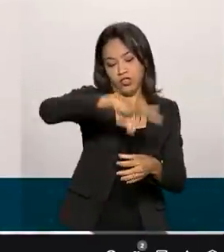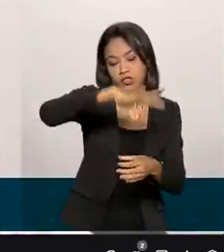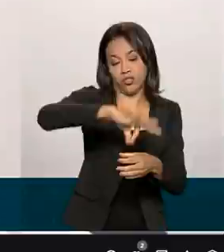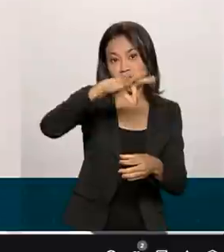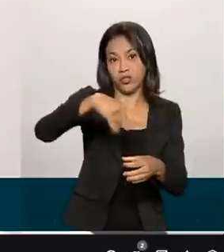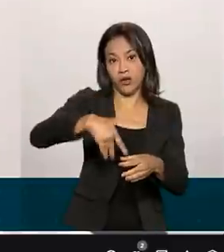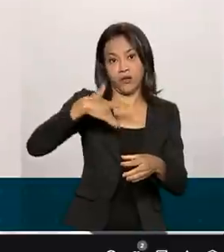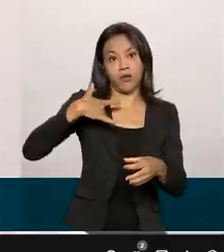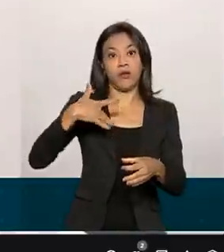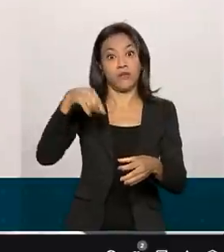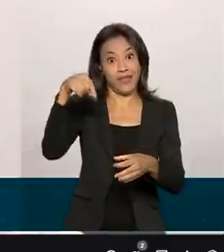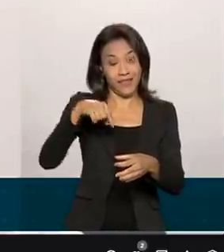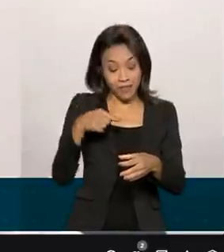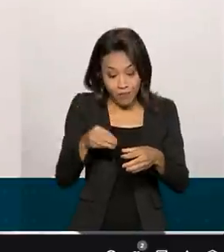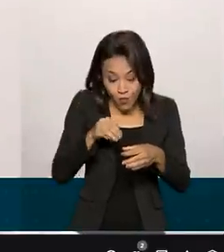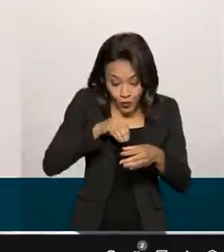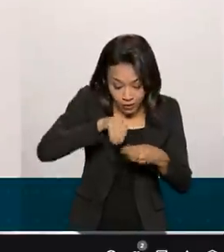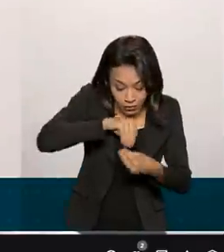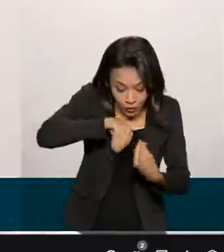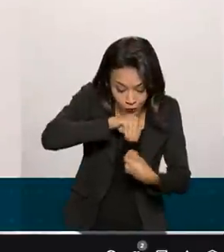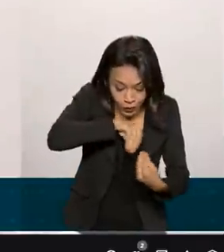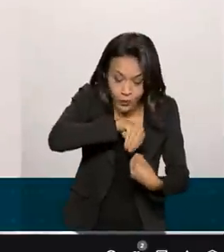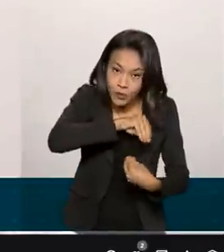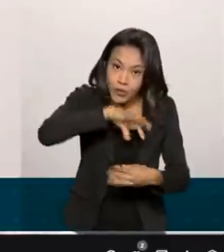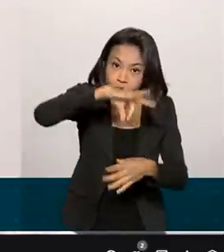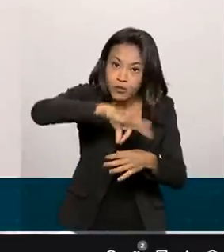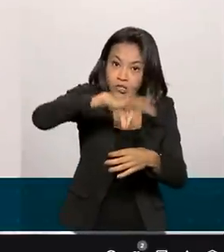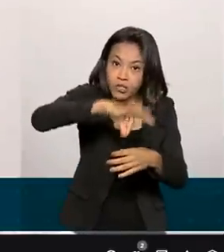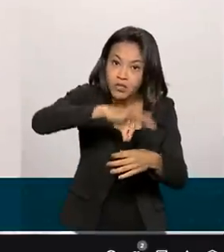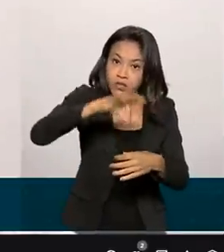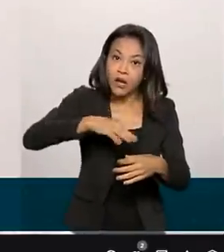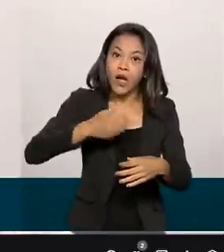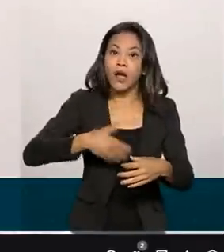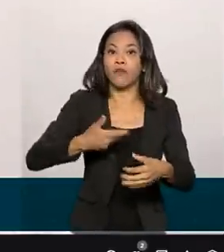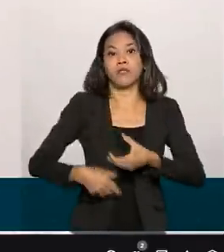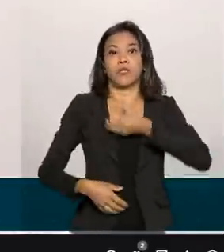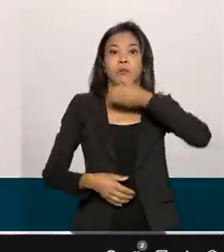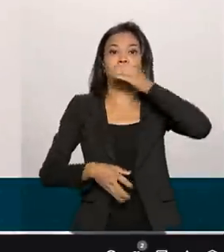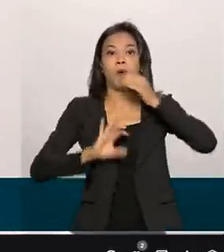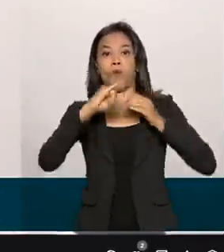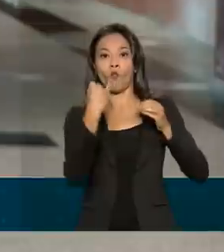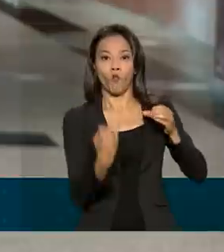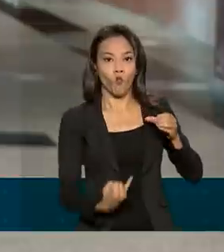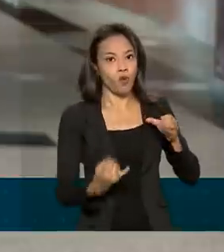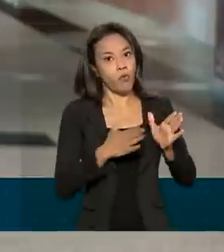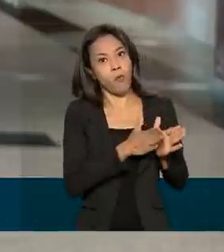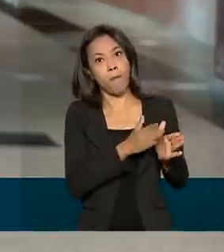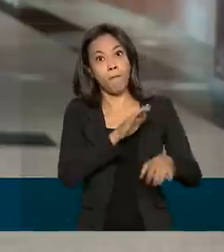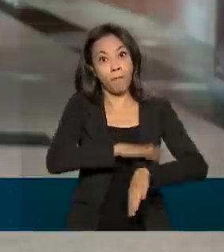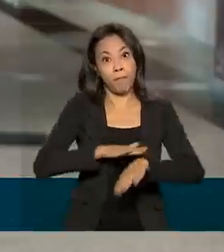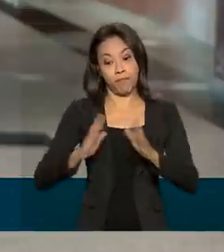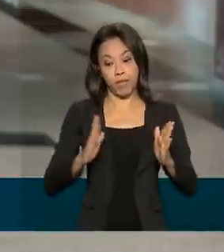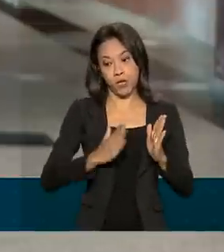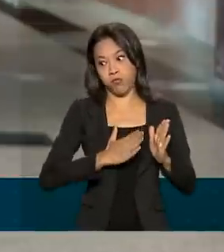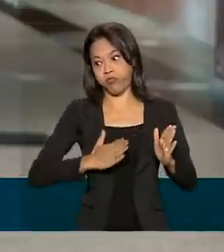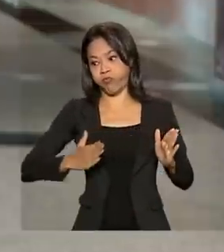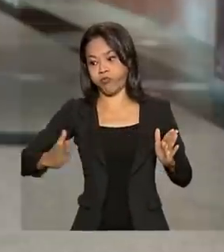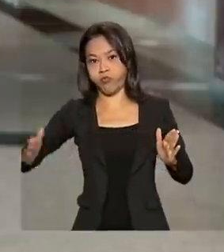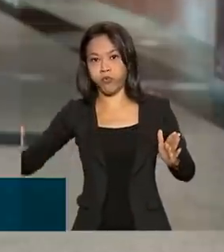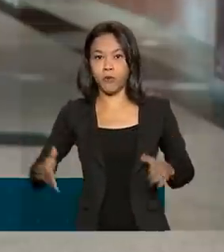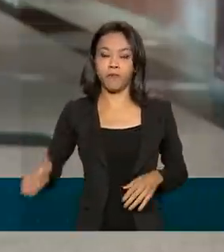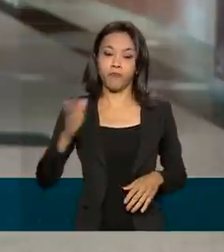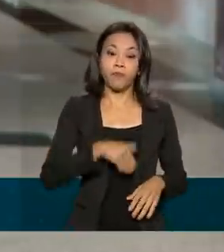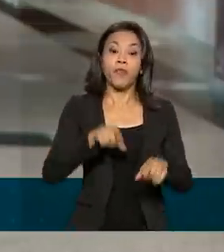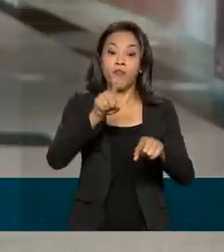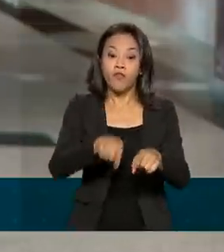muitas substâncias juntas, evitar grandes quantidades por tempo prolongado. Foi um produto chamado 50